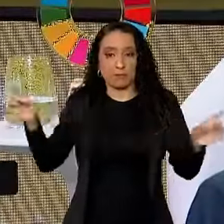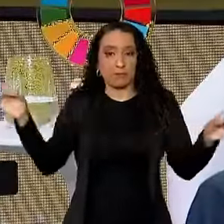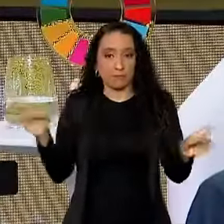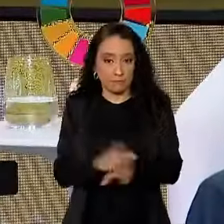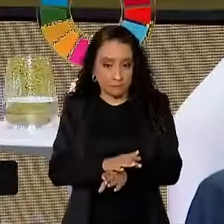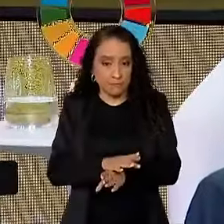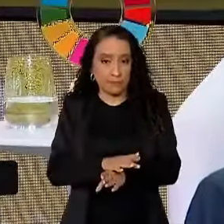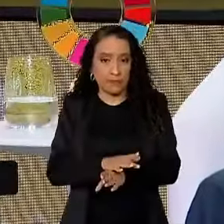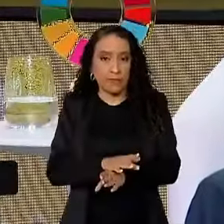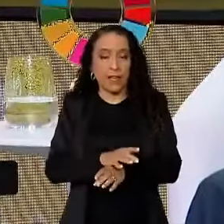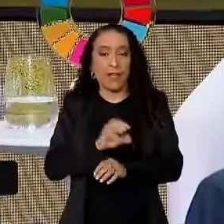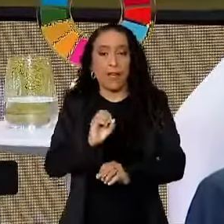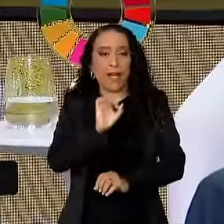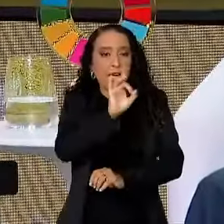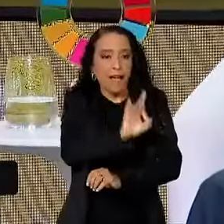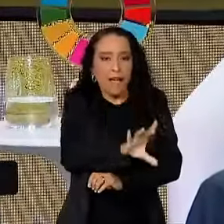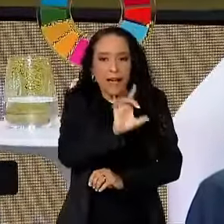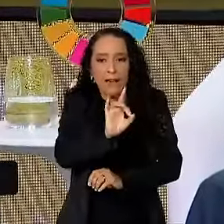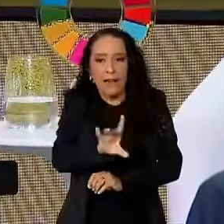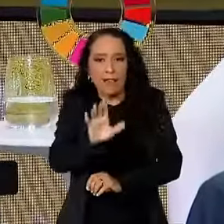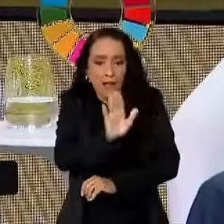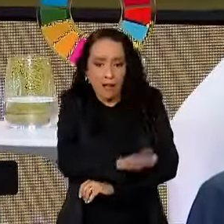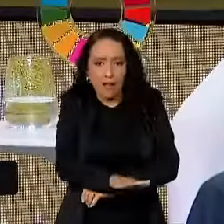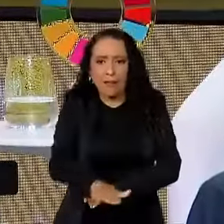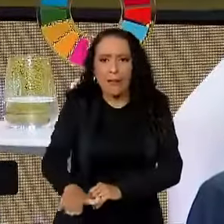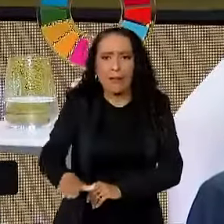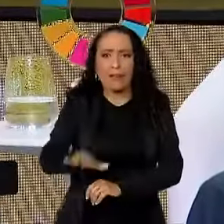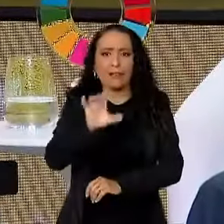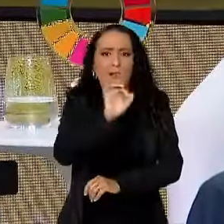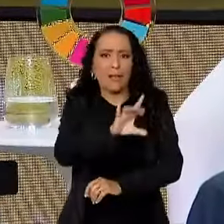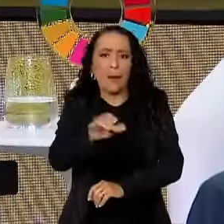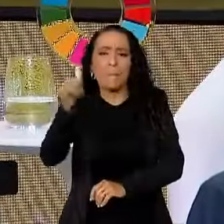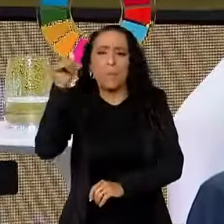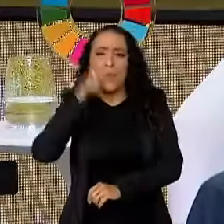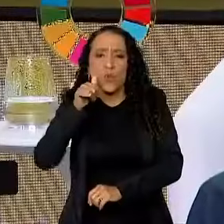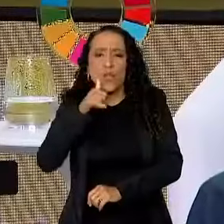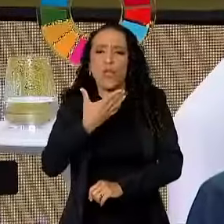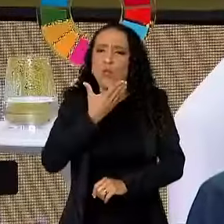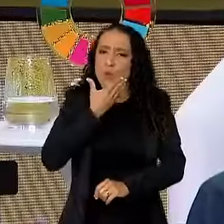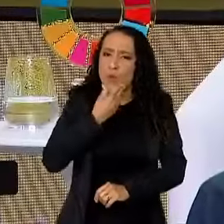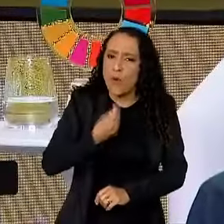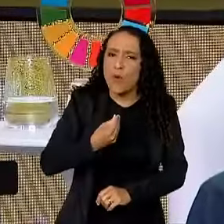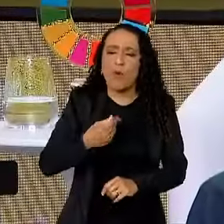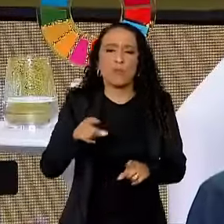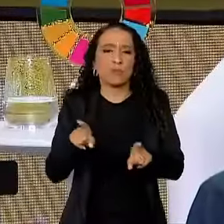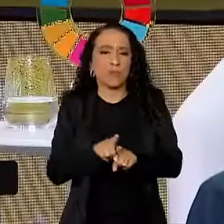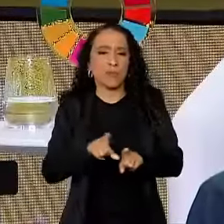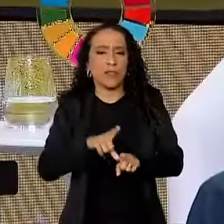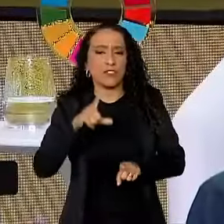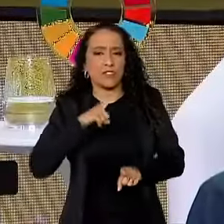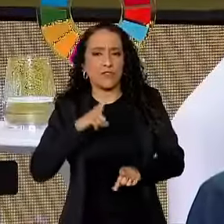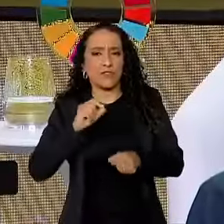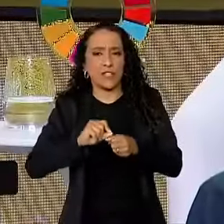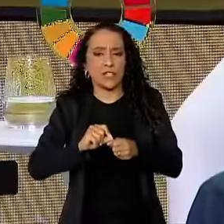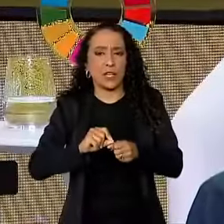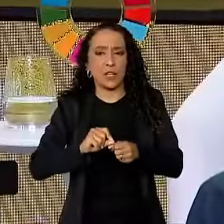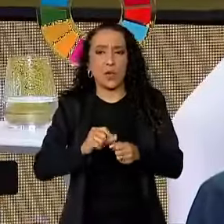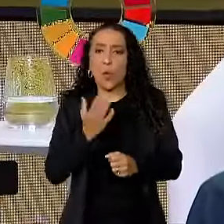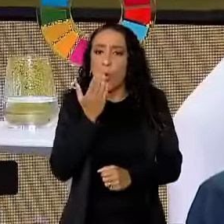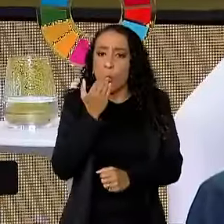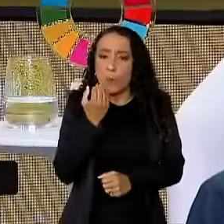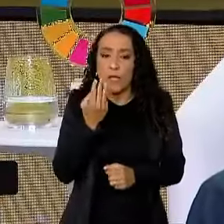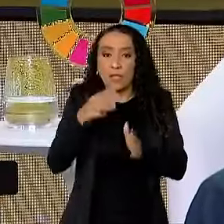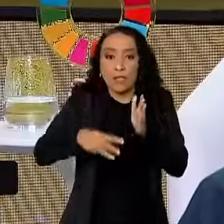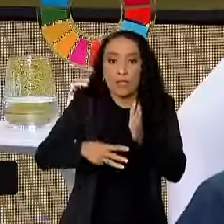cada criança, cada mulher e cada homem estiver fazendo três refeições